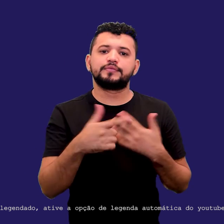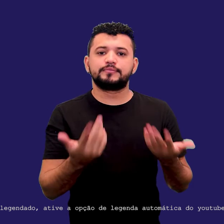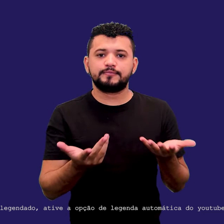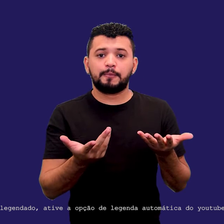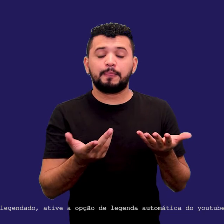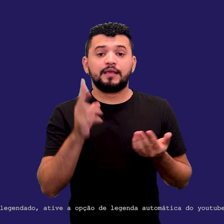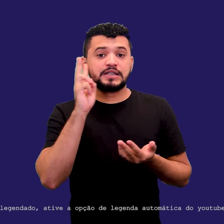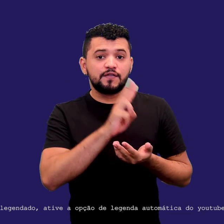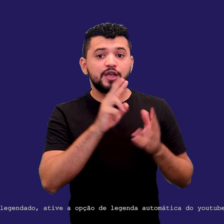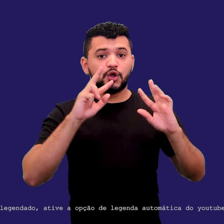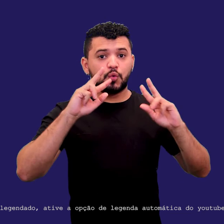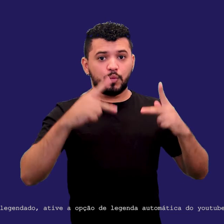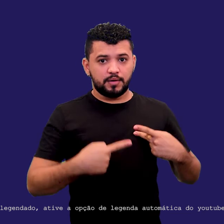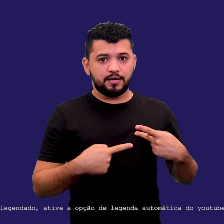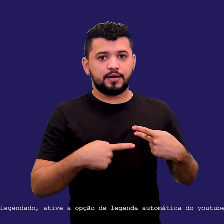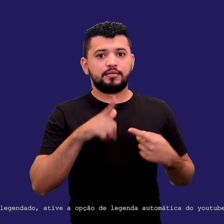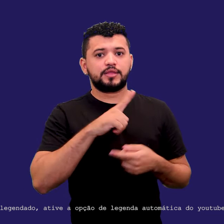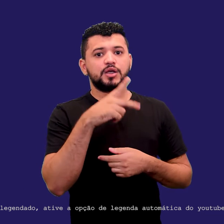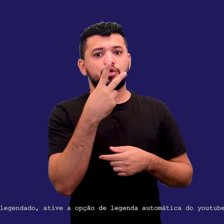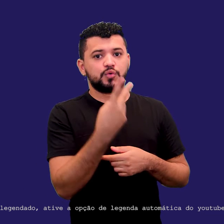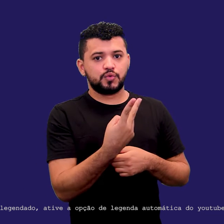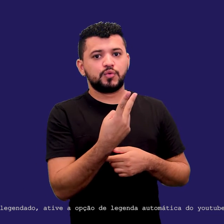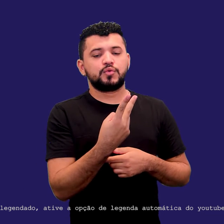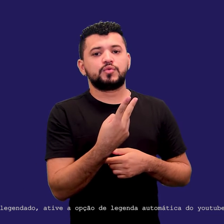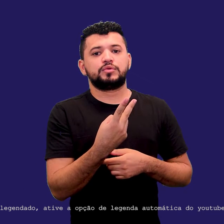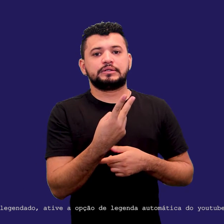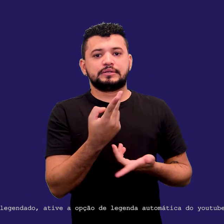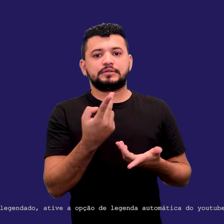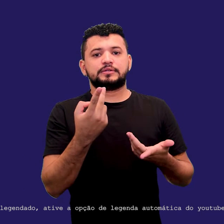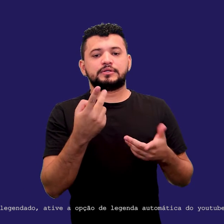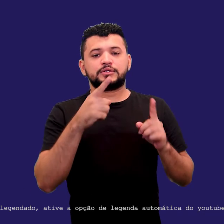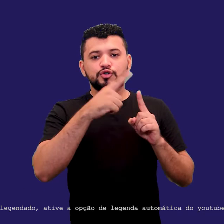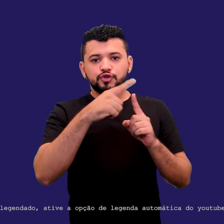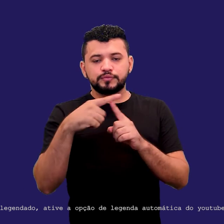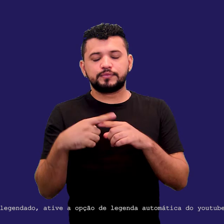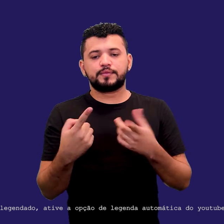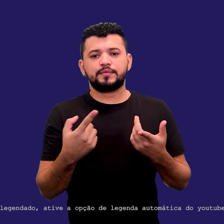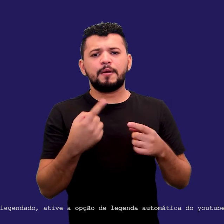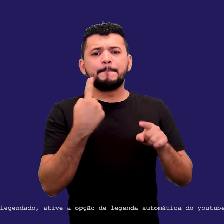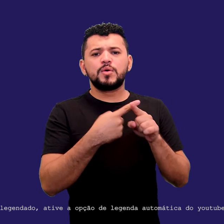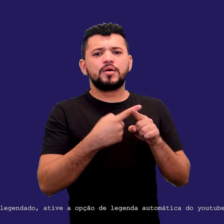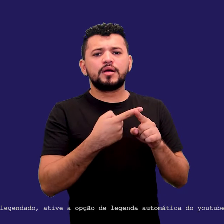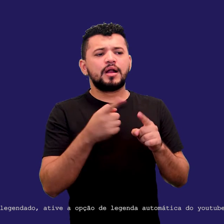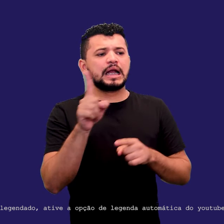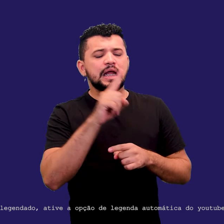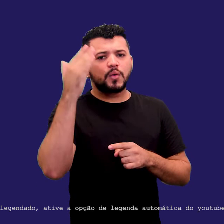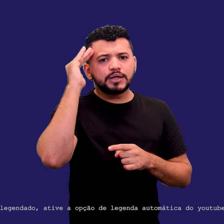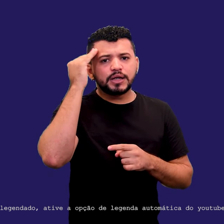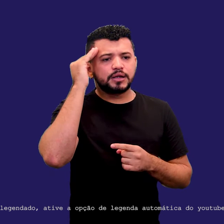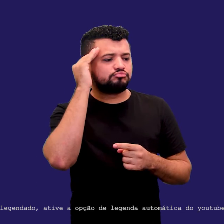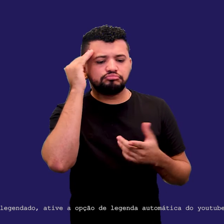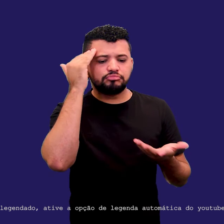humano ele vem em duas extremidades. E por que não entender que tudo isso são dias